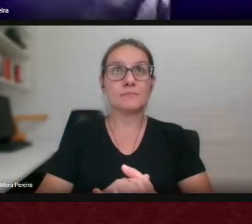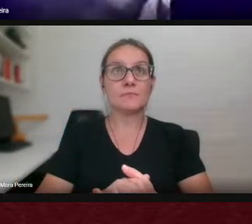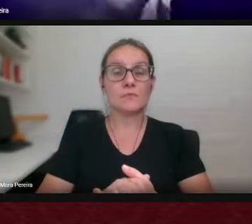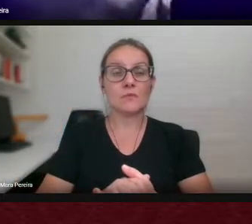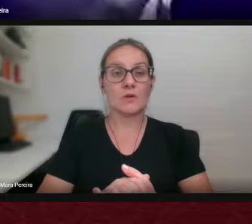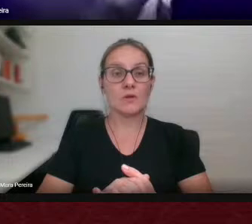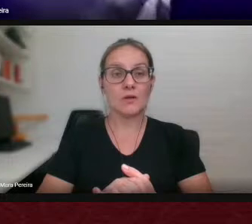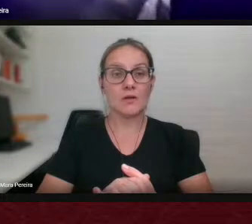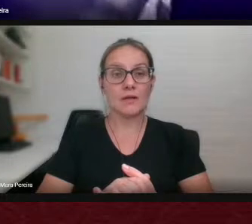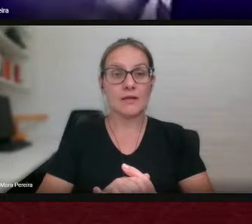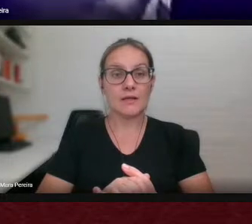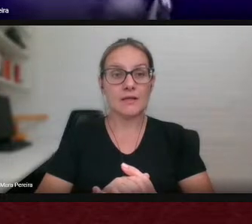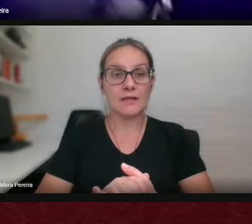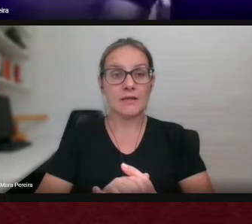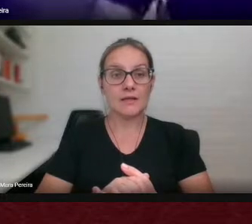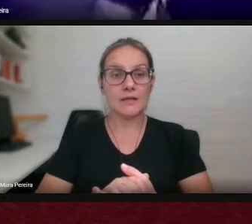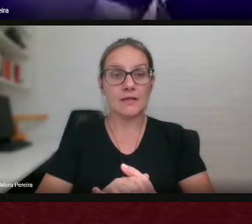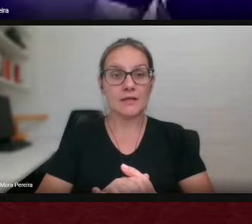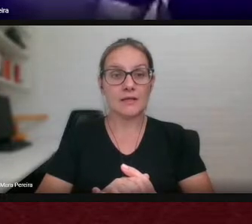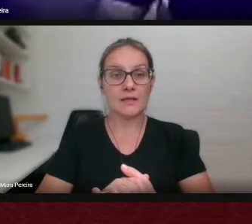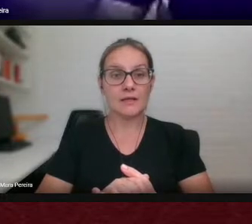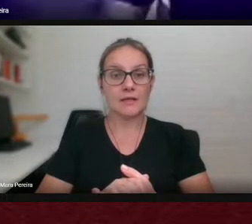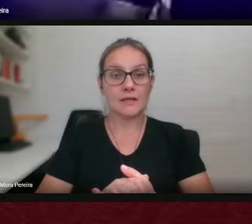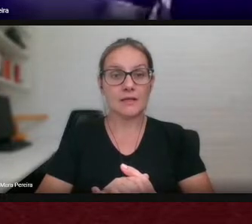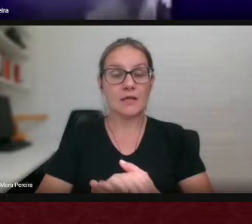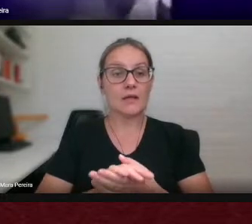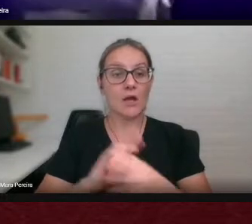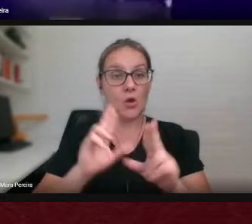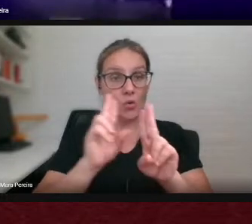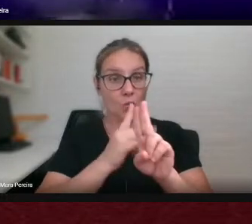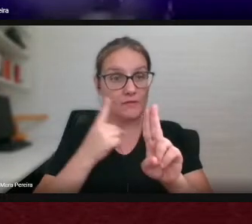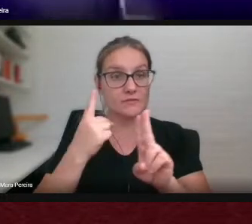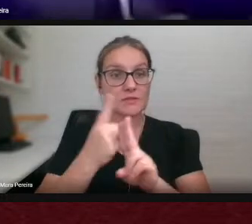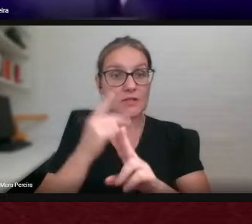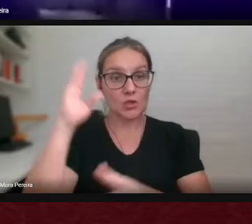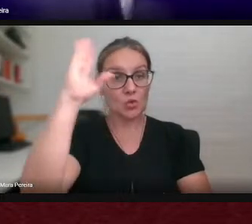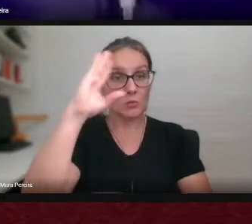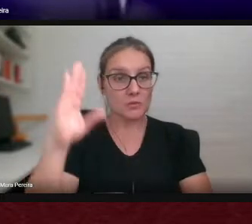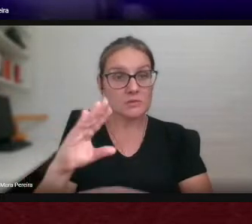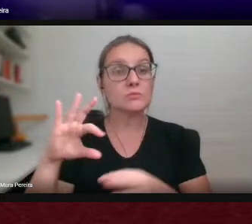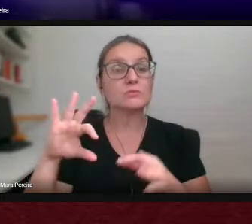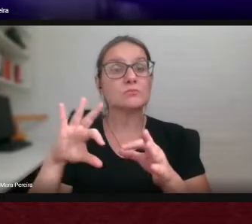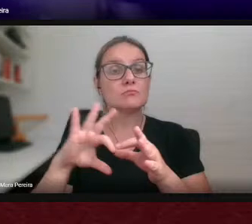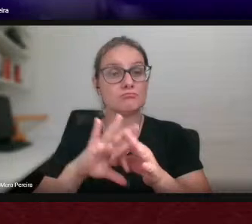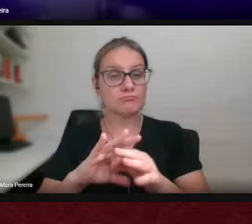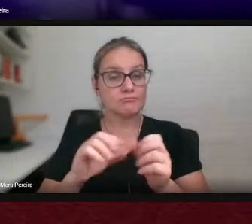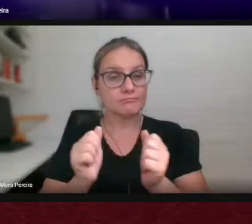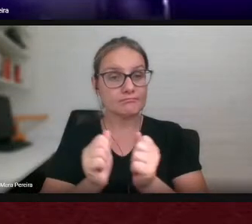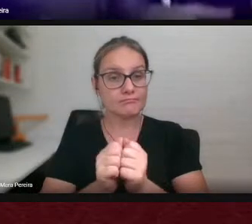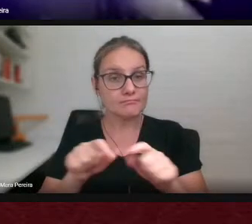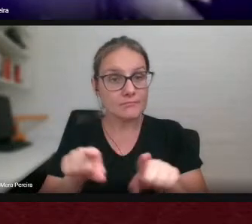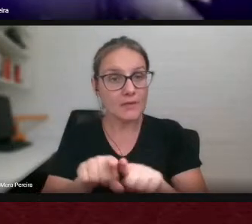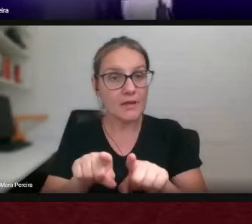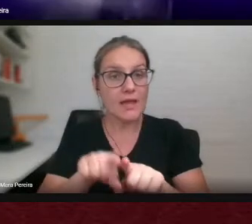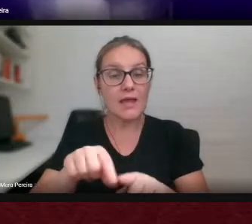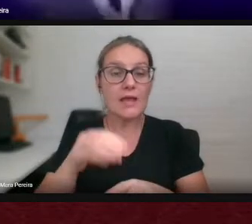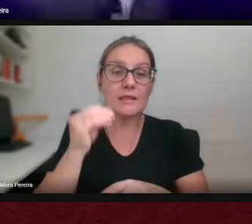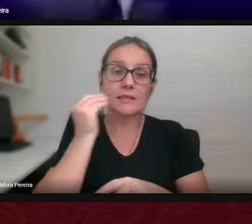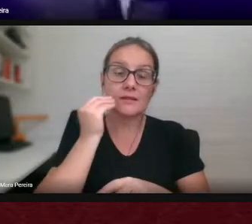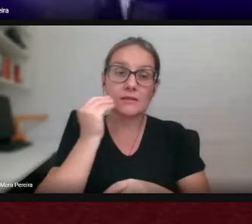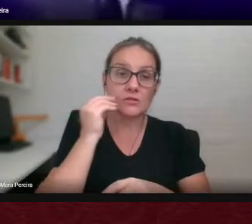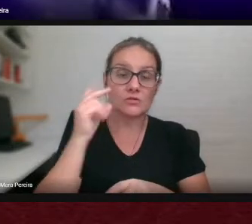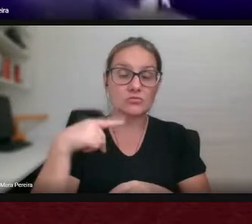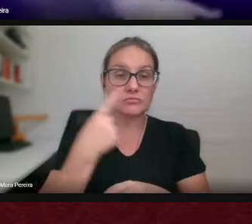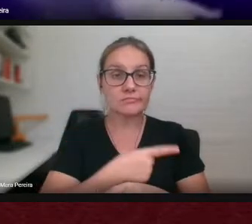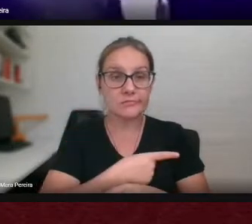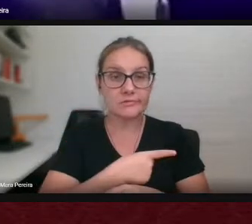Fluminense nossa e a UFGD a nossa universidade é a tentativa que nós fazemos de criar